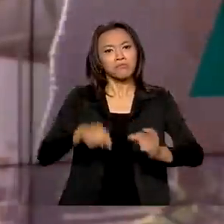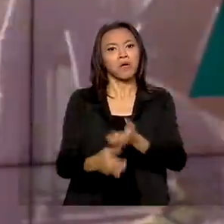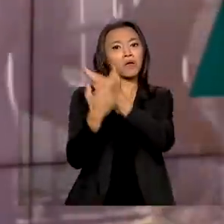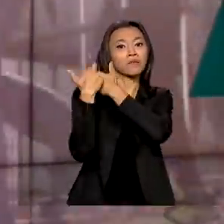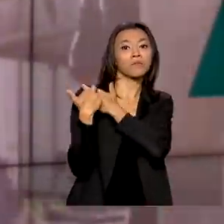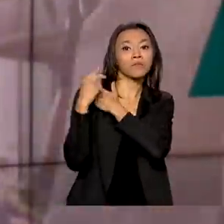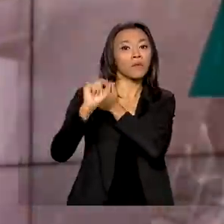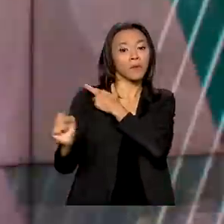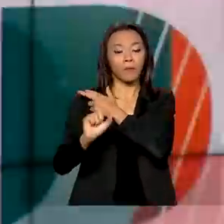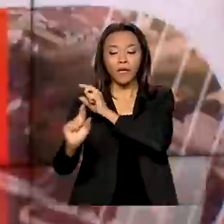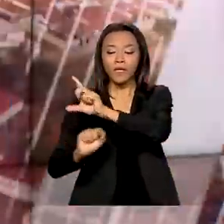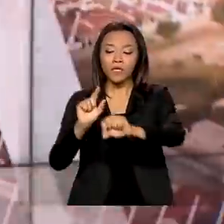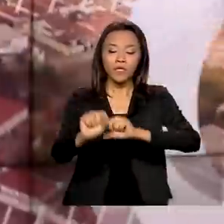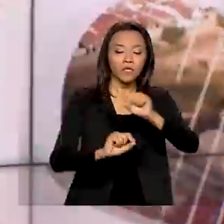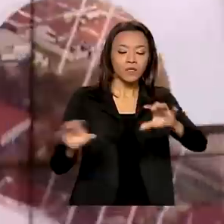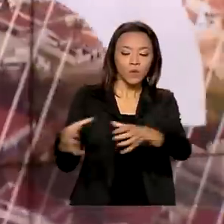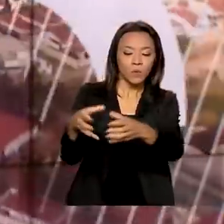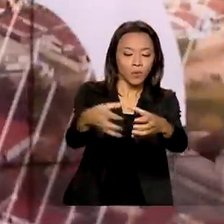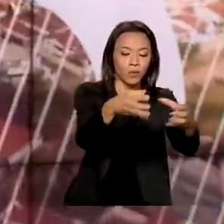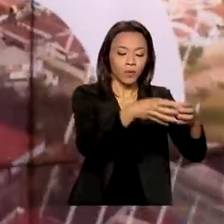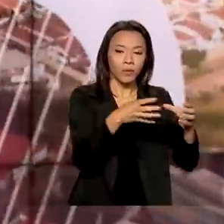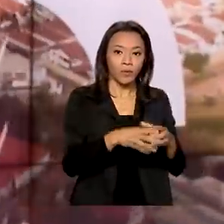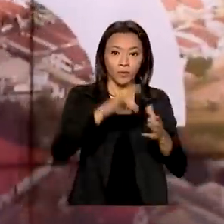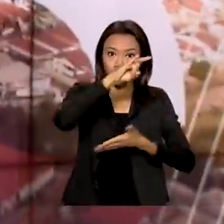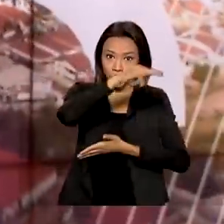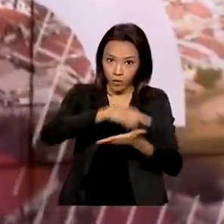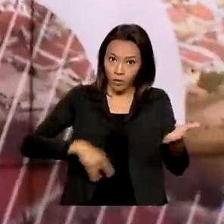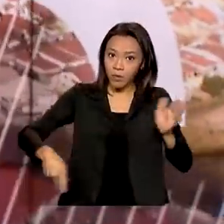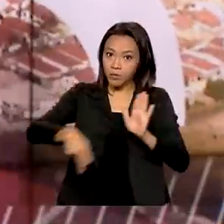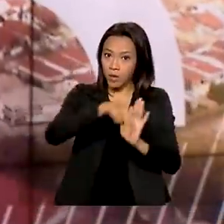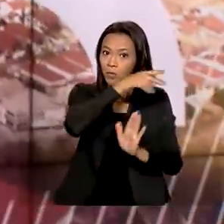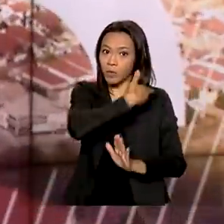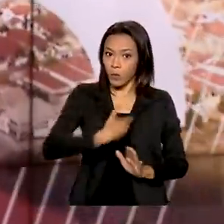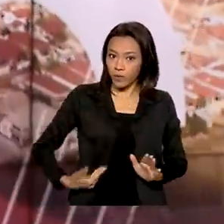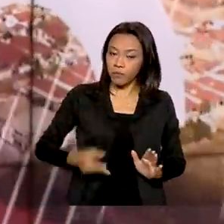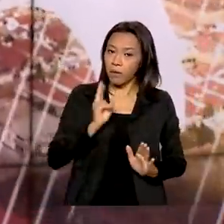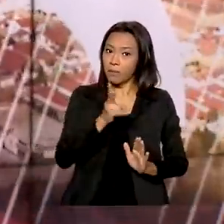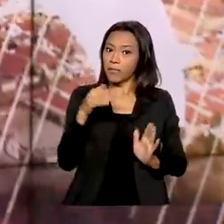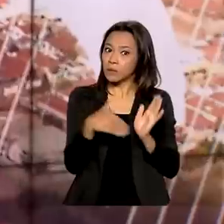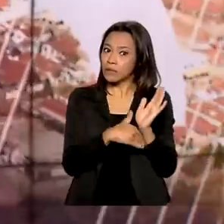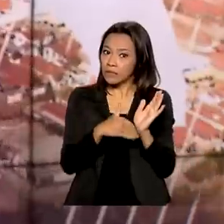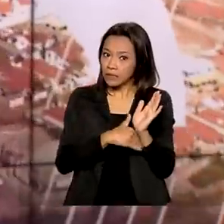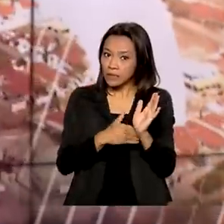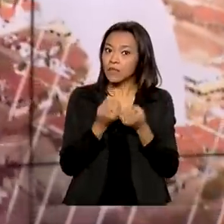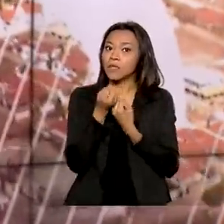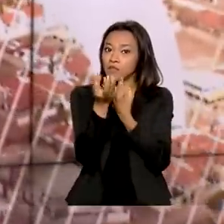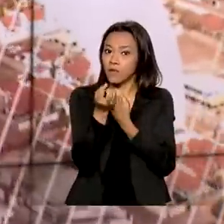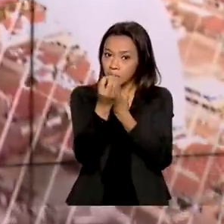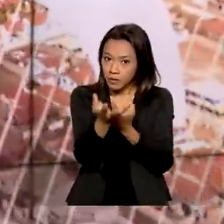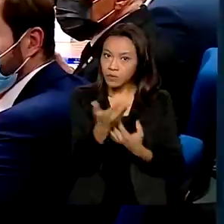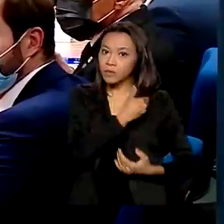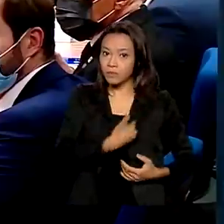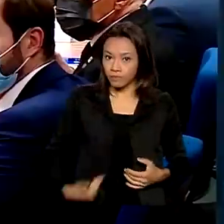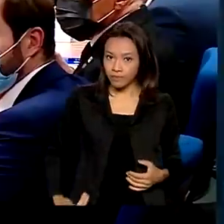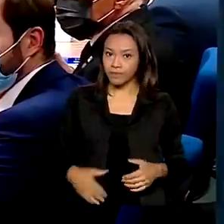documentos públicos. A meta é manter o sigilo e a segurança das informações de Estado.